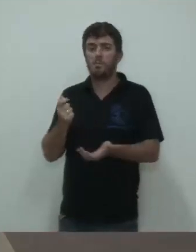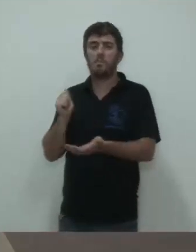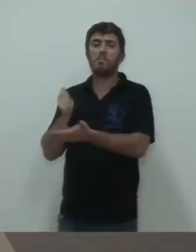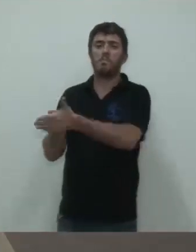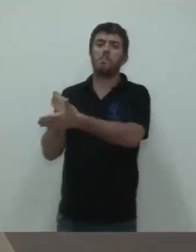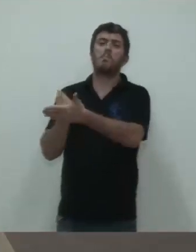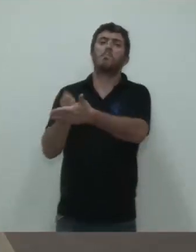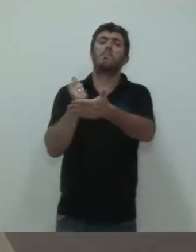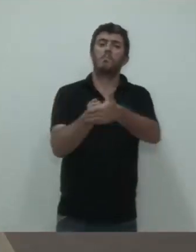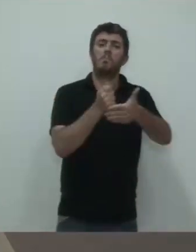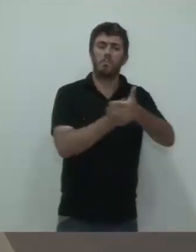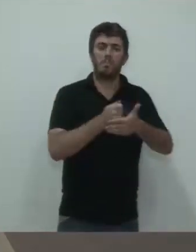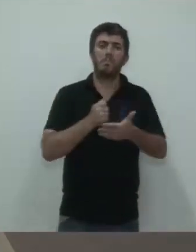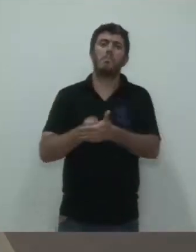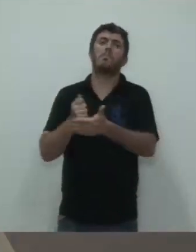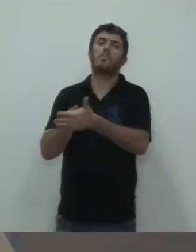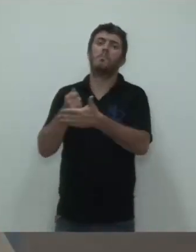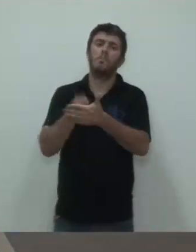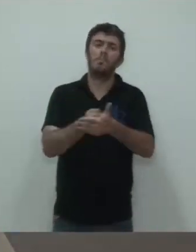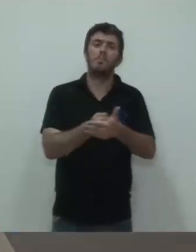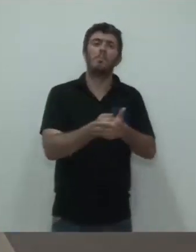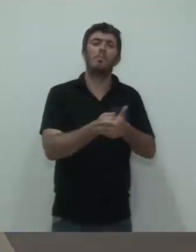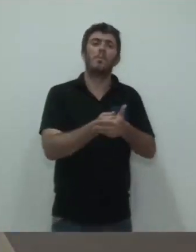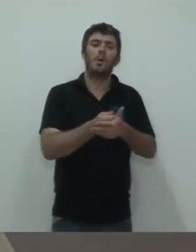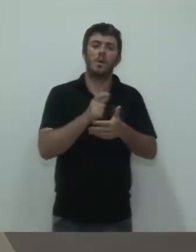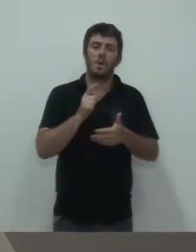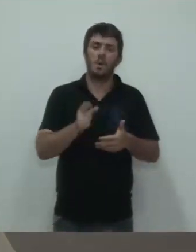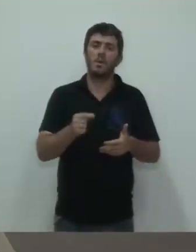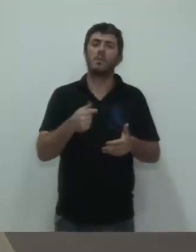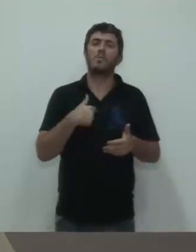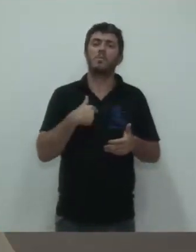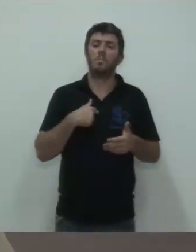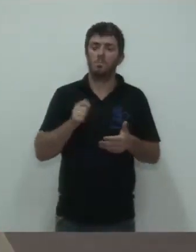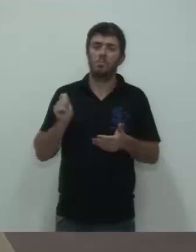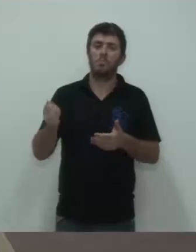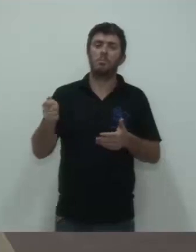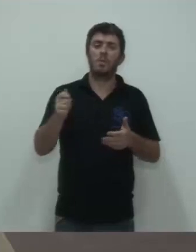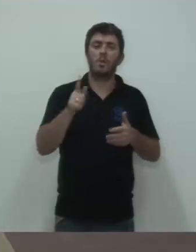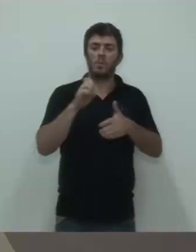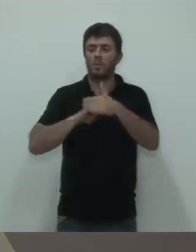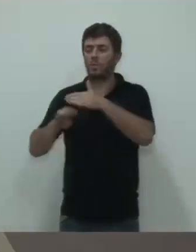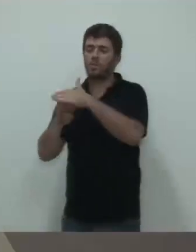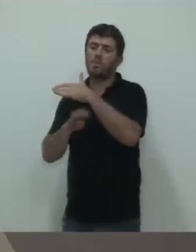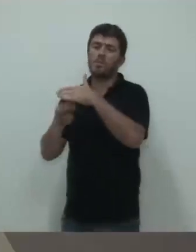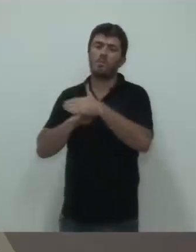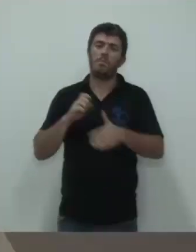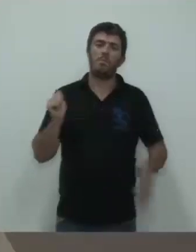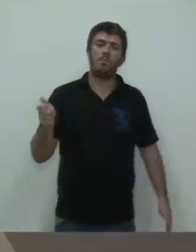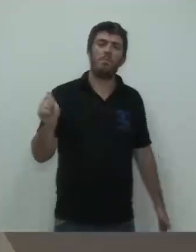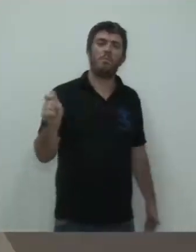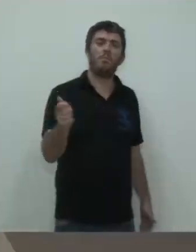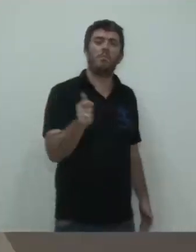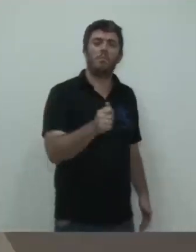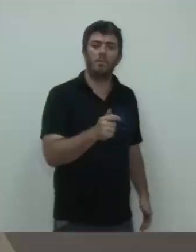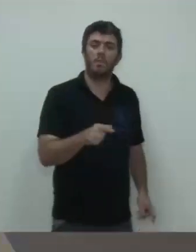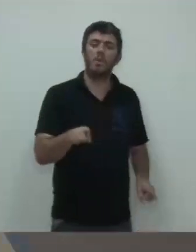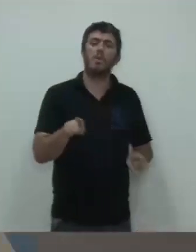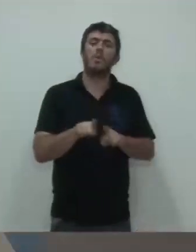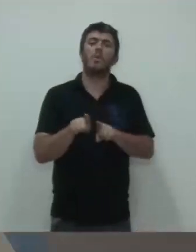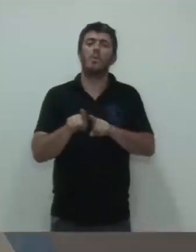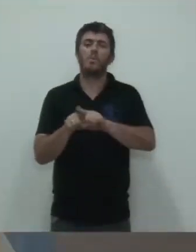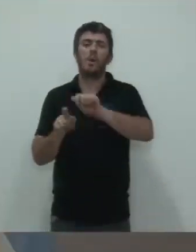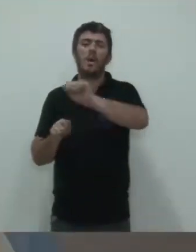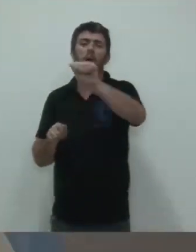natureza, custeado por nós. Como várias outras empresas fazem, como algumas entidades do